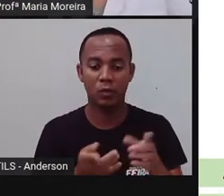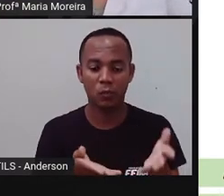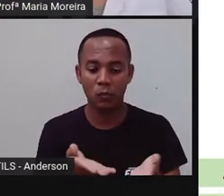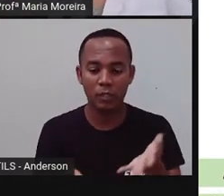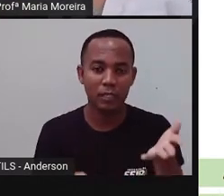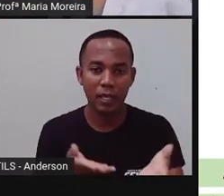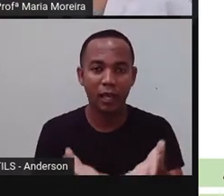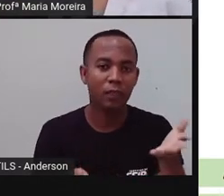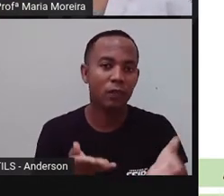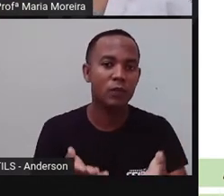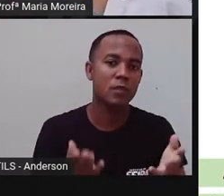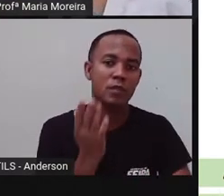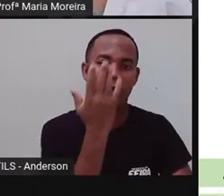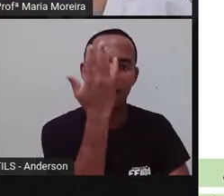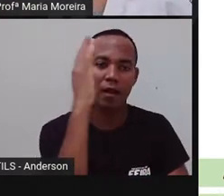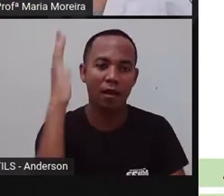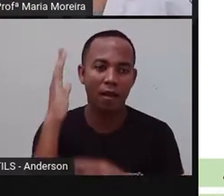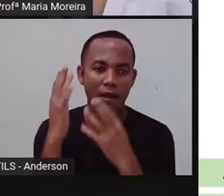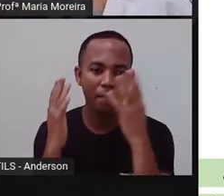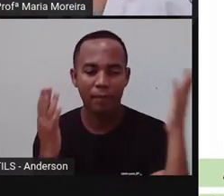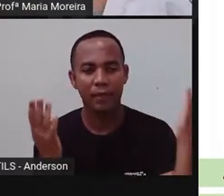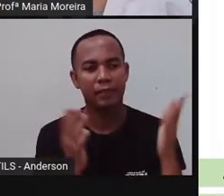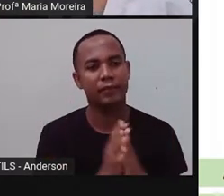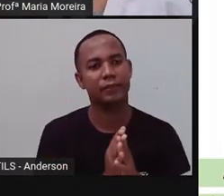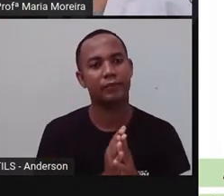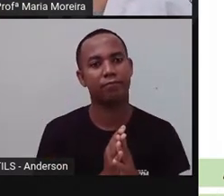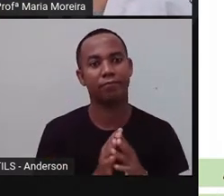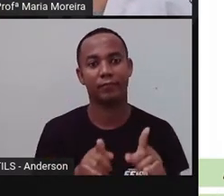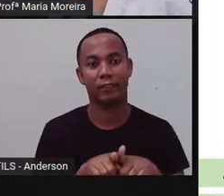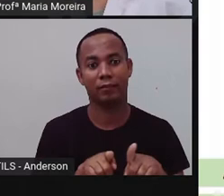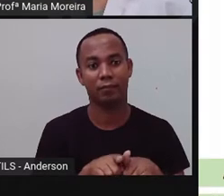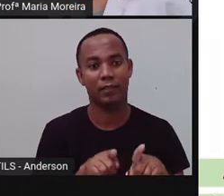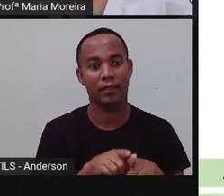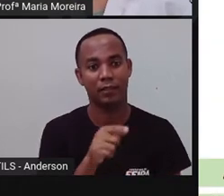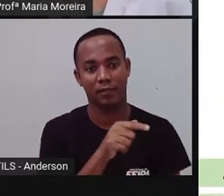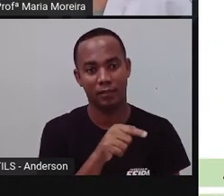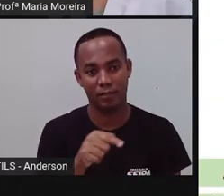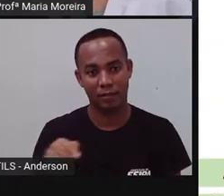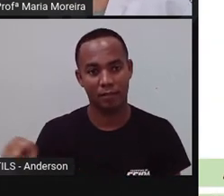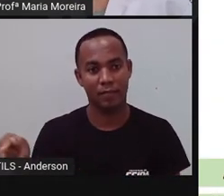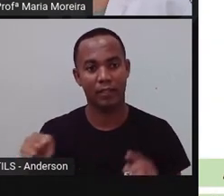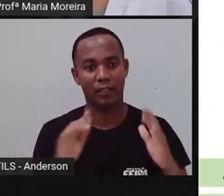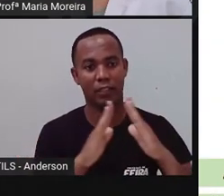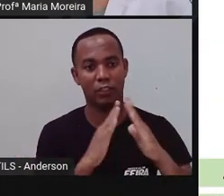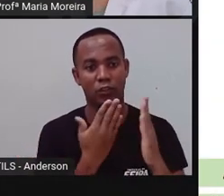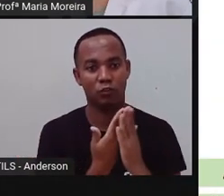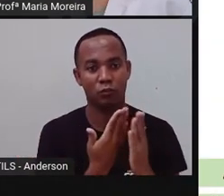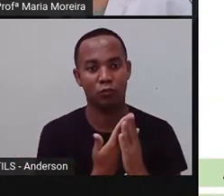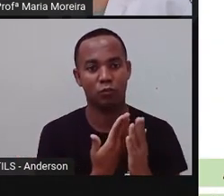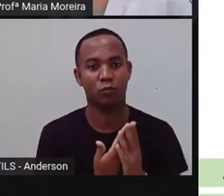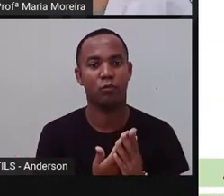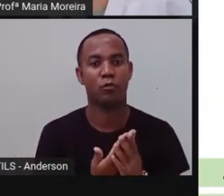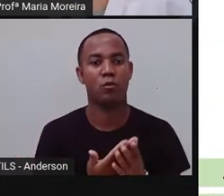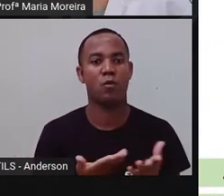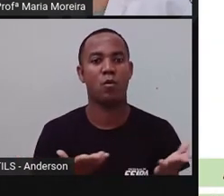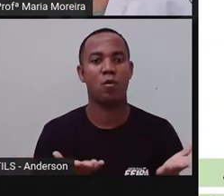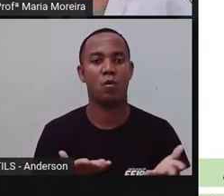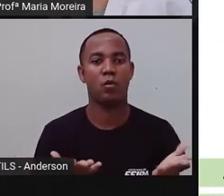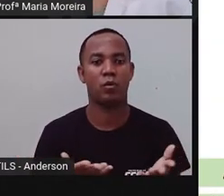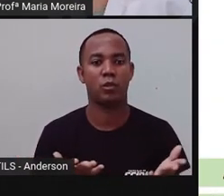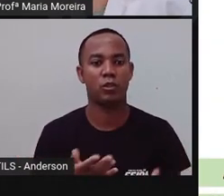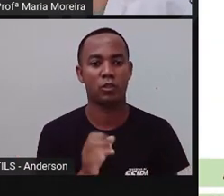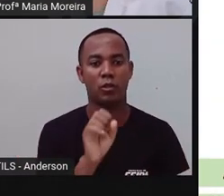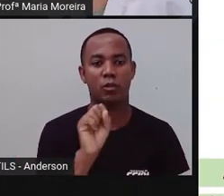né? Uma semana aí, mais um dia de aula com esse tema aí com vocês. Nossa aula de número 82, hoje, dia